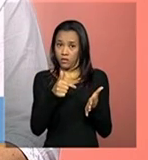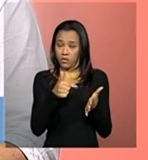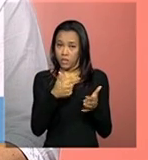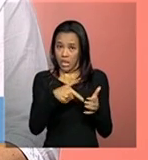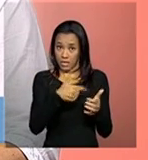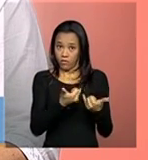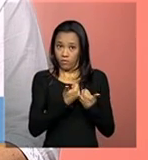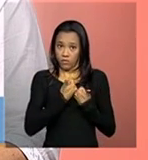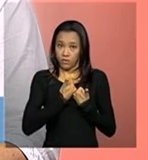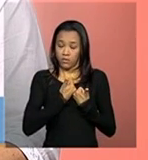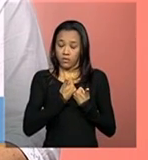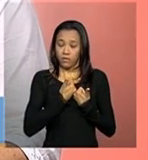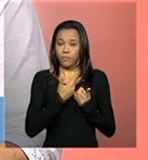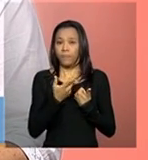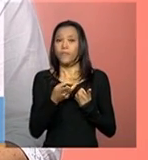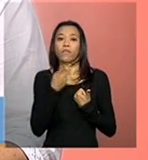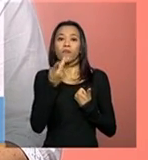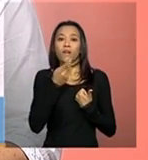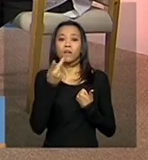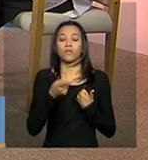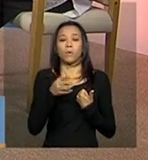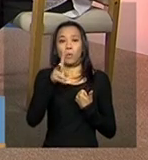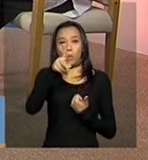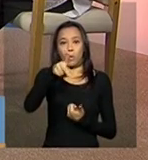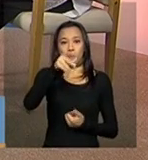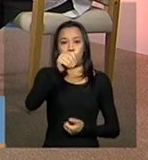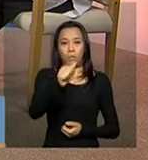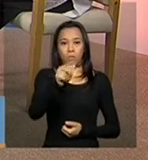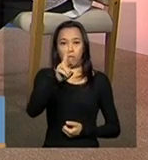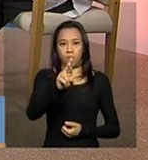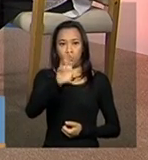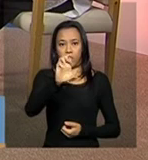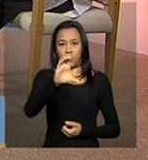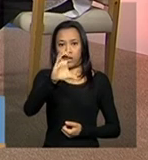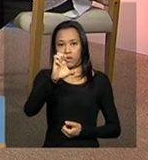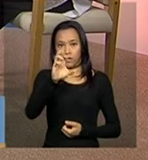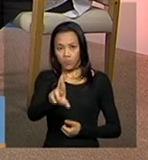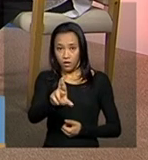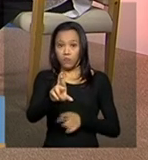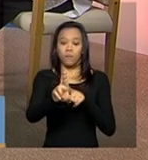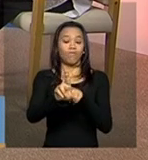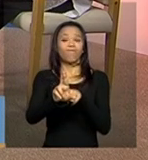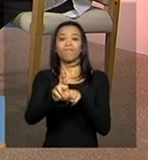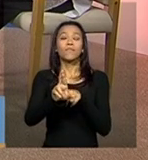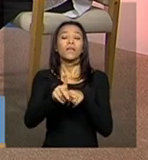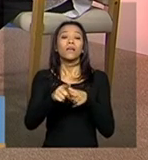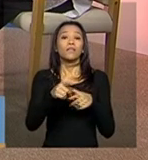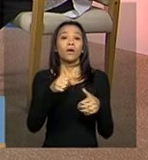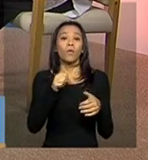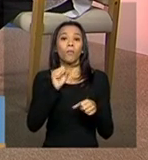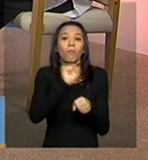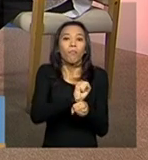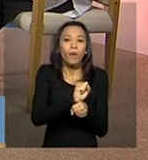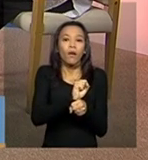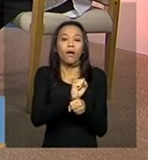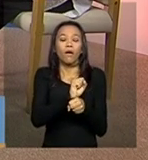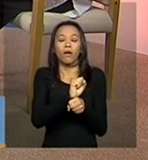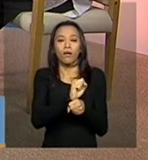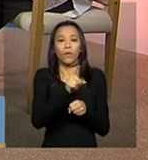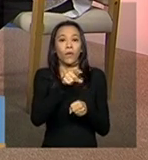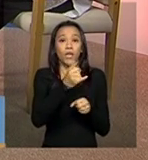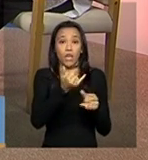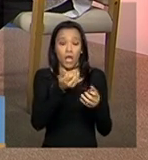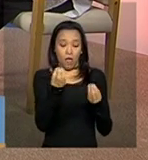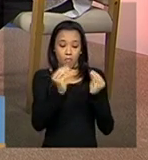questão do parecer é assim, ele não impede a conclusão do cadastro. E assim, como